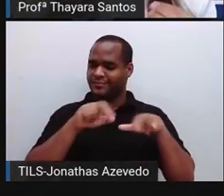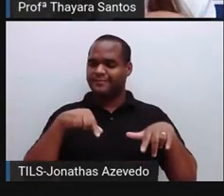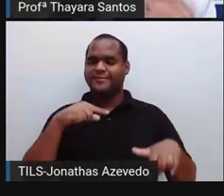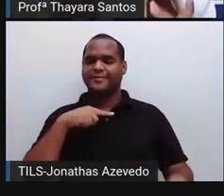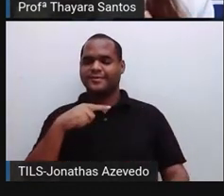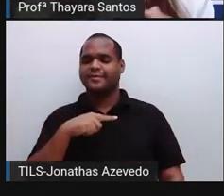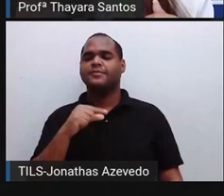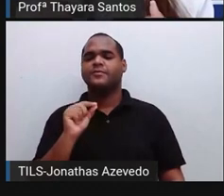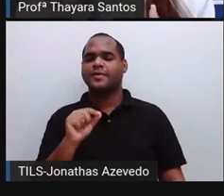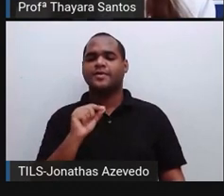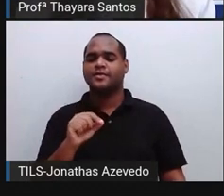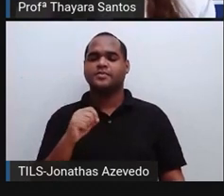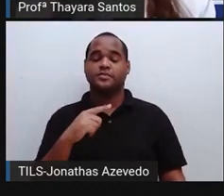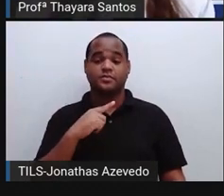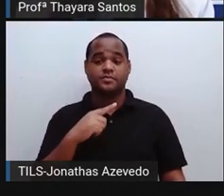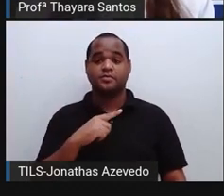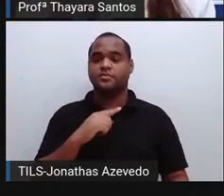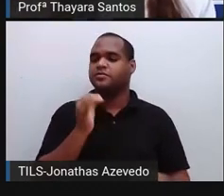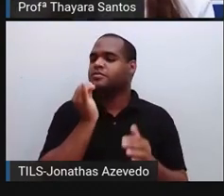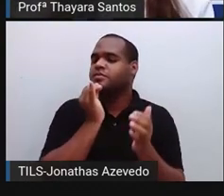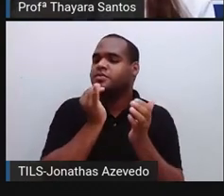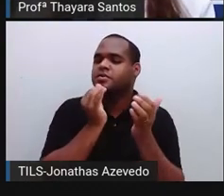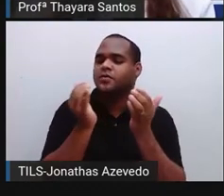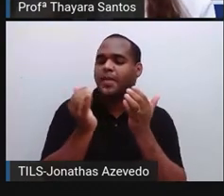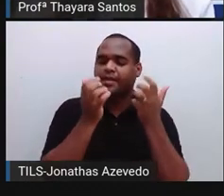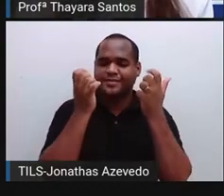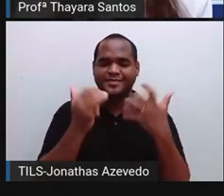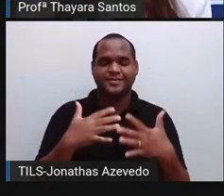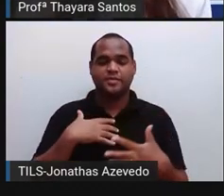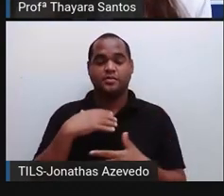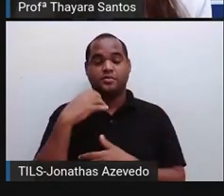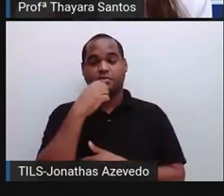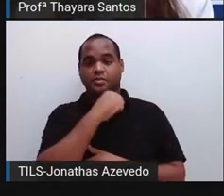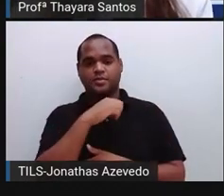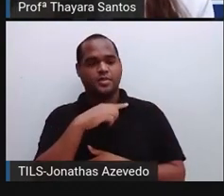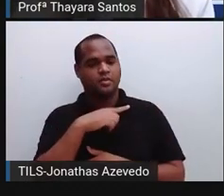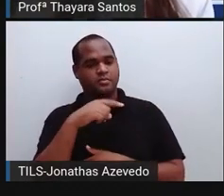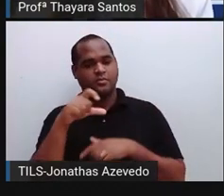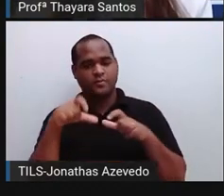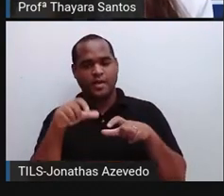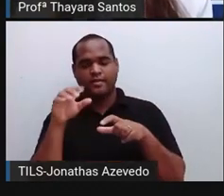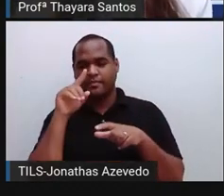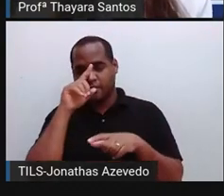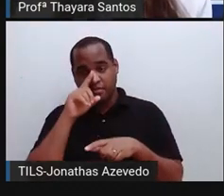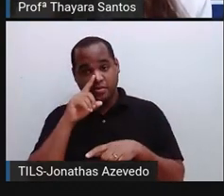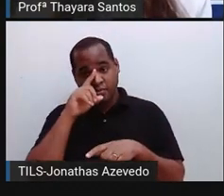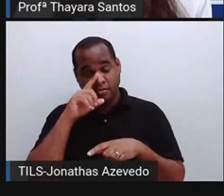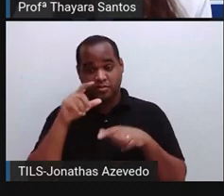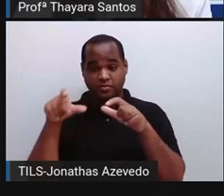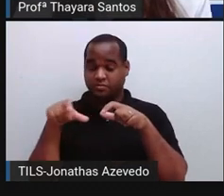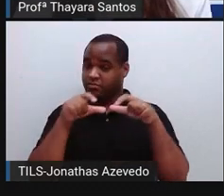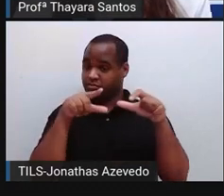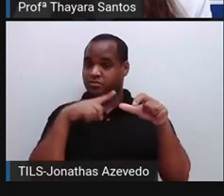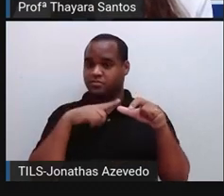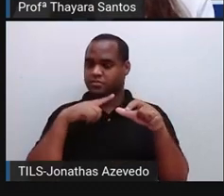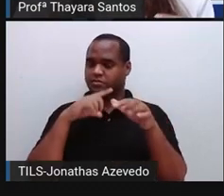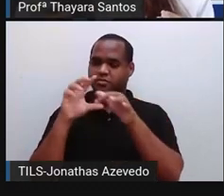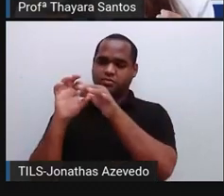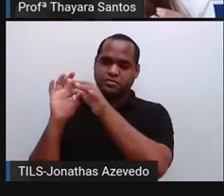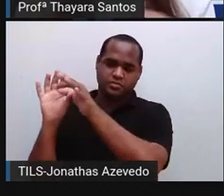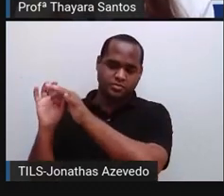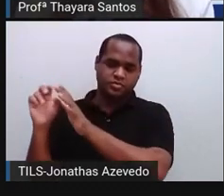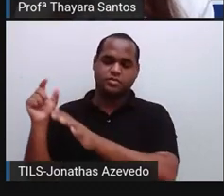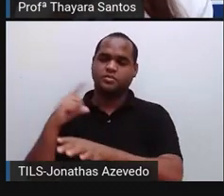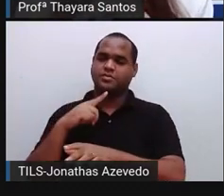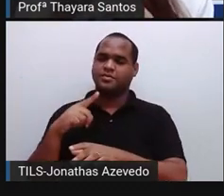determinadas ações. Por exemplo, aquele instinto de correr quando a gente está numa situação de perigo é graças a essa adrenalina que é liberada. Quando a gente